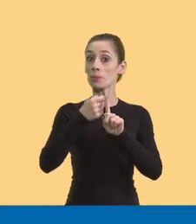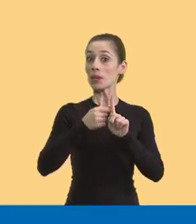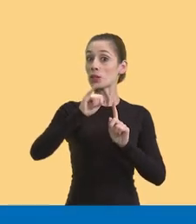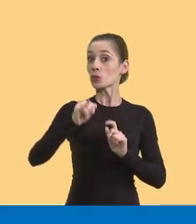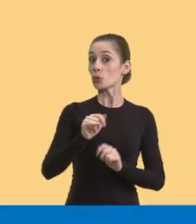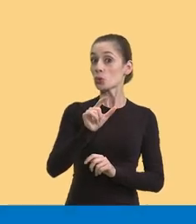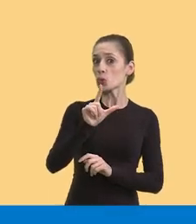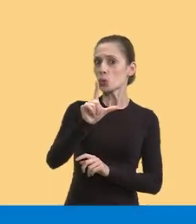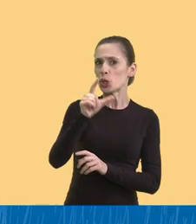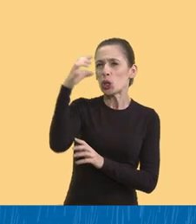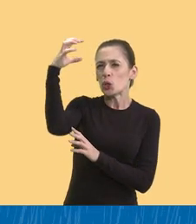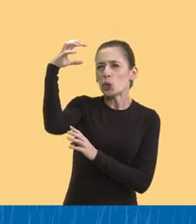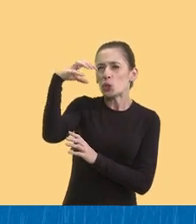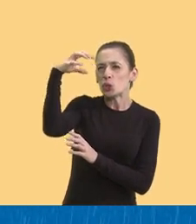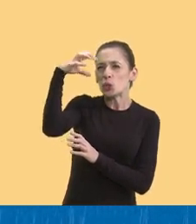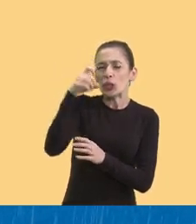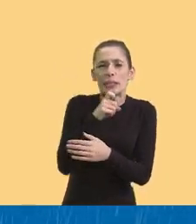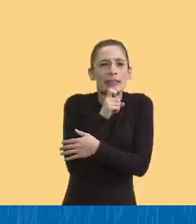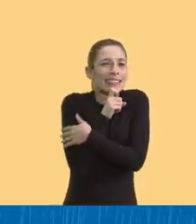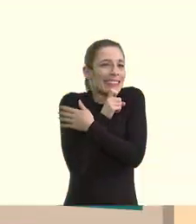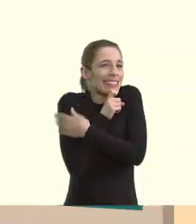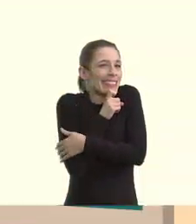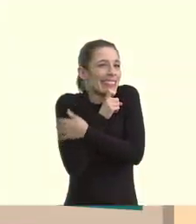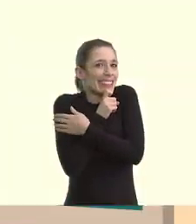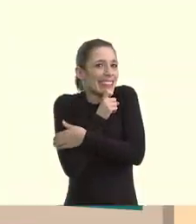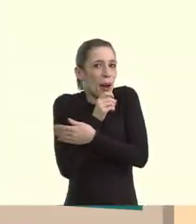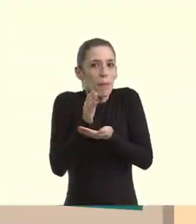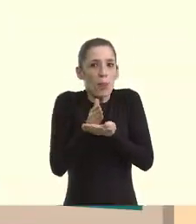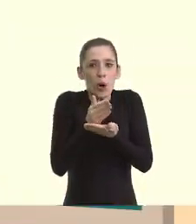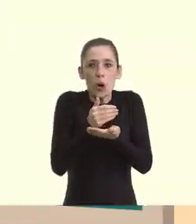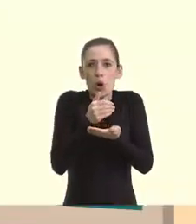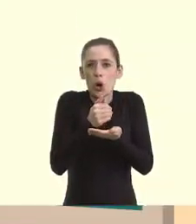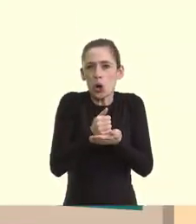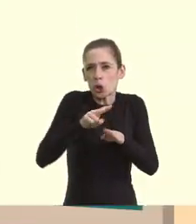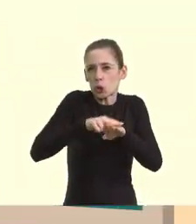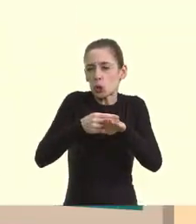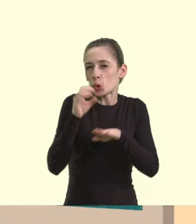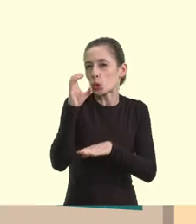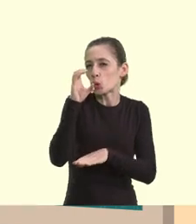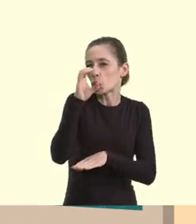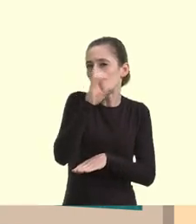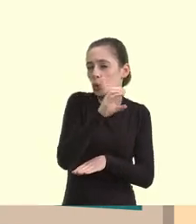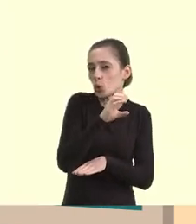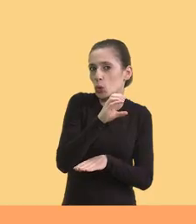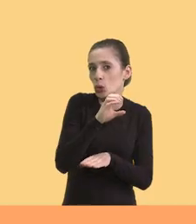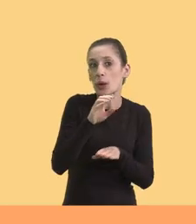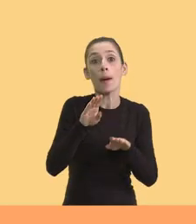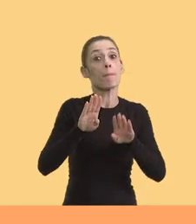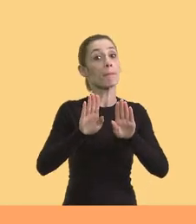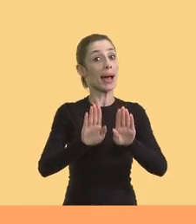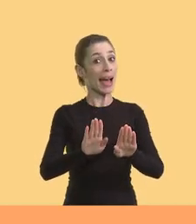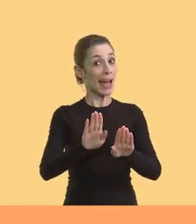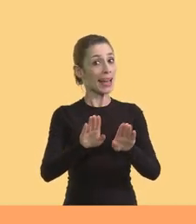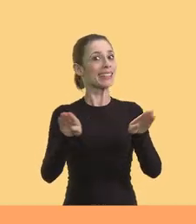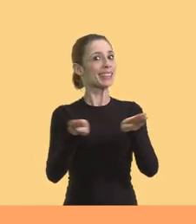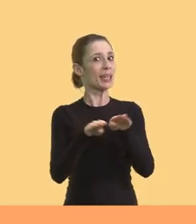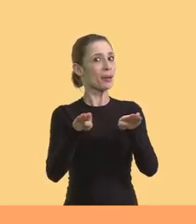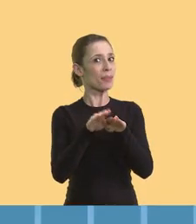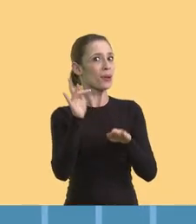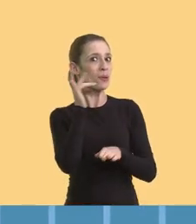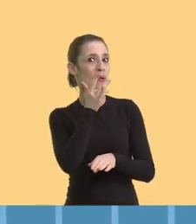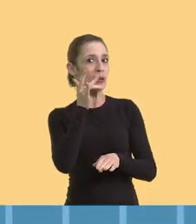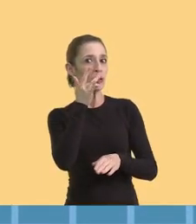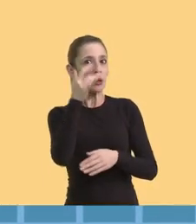Mês de julho, chuva, frio, combina com um bolinho de chuva, chocolate quente. E sabe com o que mais combina?